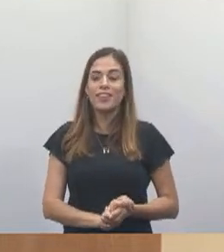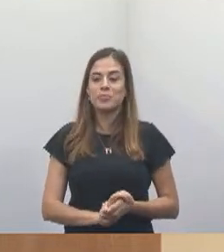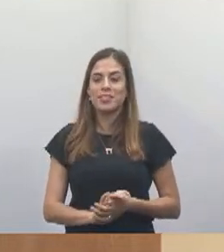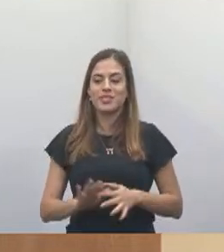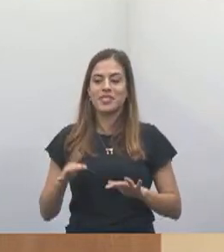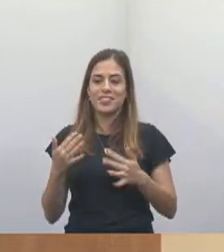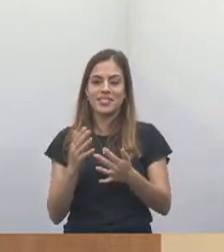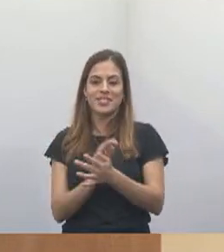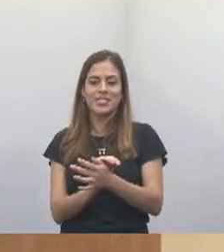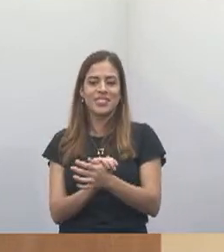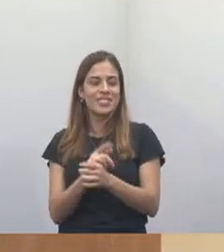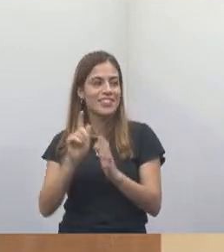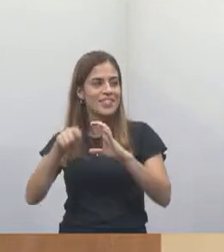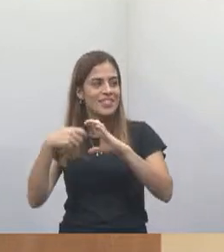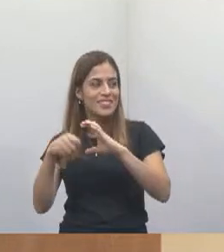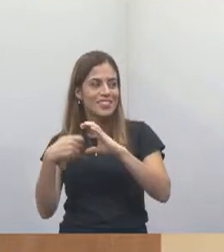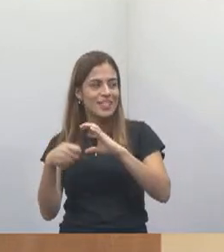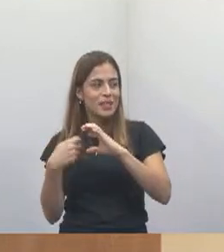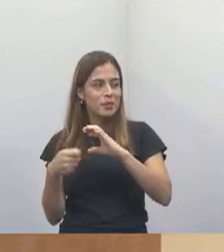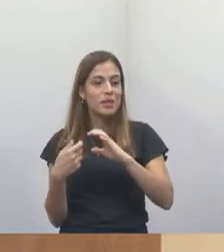Quero que coloque o vídeo por gentileza.